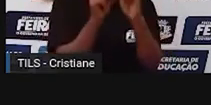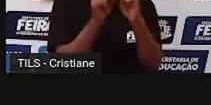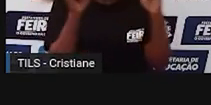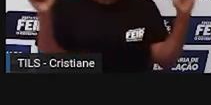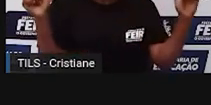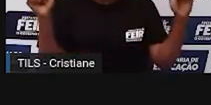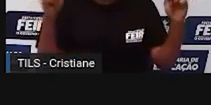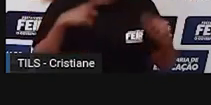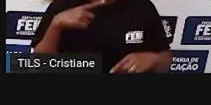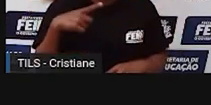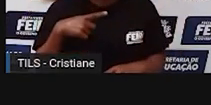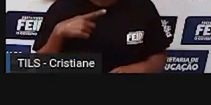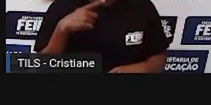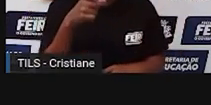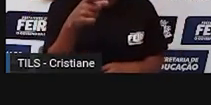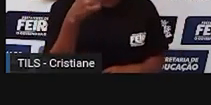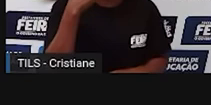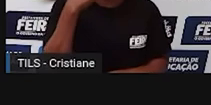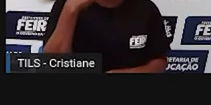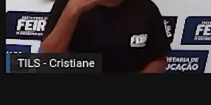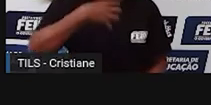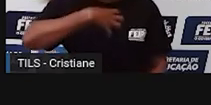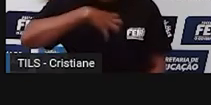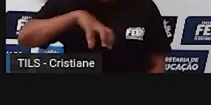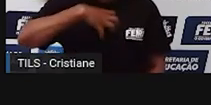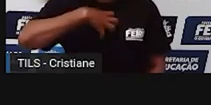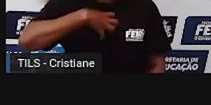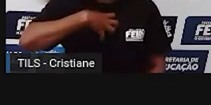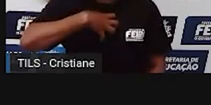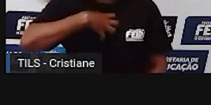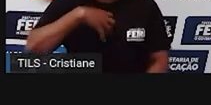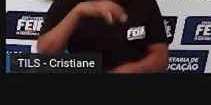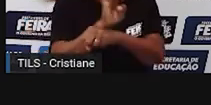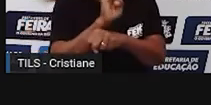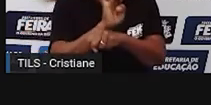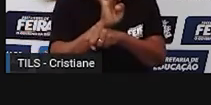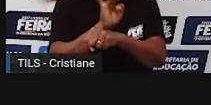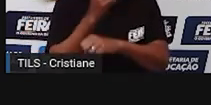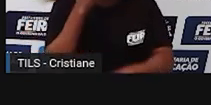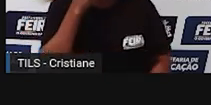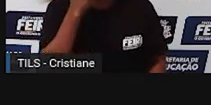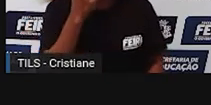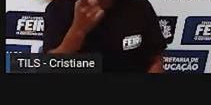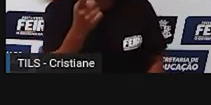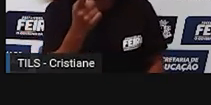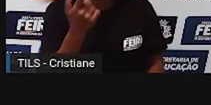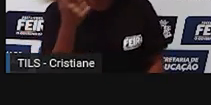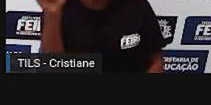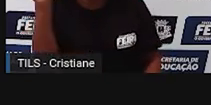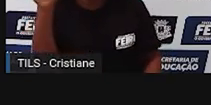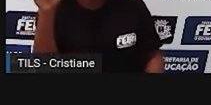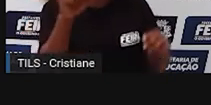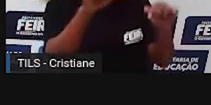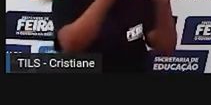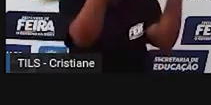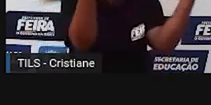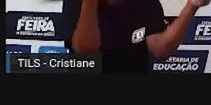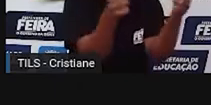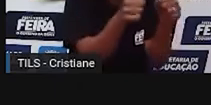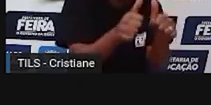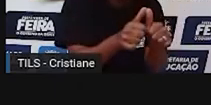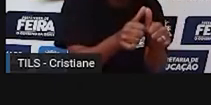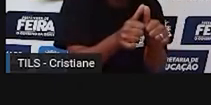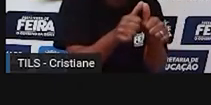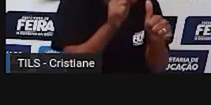percebam aqui, olha aqui o estado da Bahia nessa escala e olha o estado da Bahia nessa escala. Então, a depender da escala